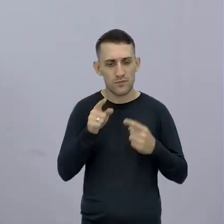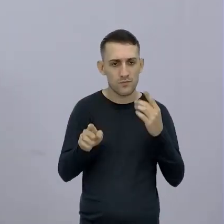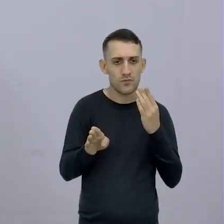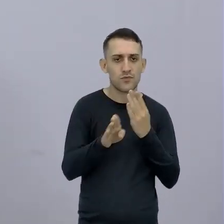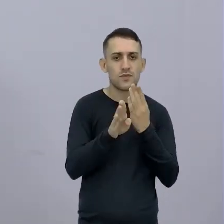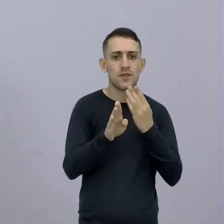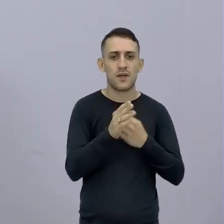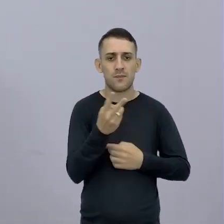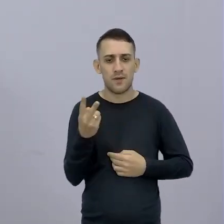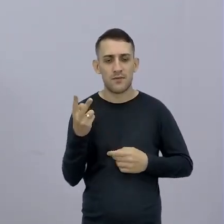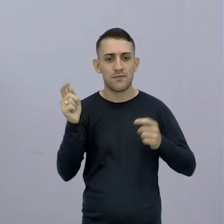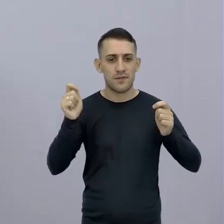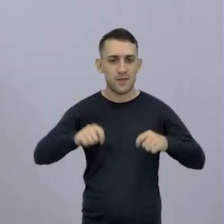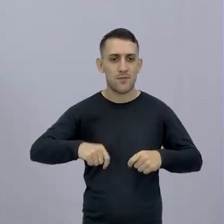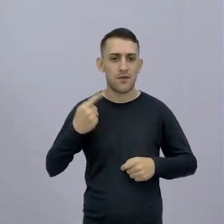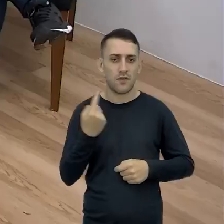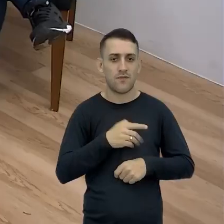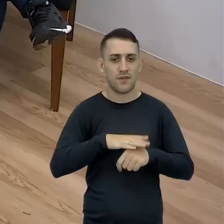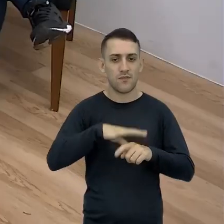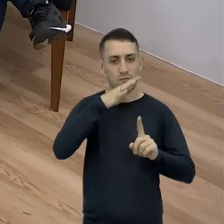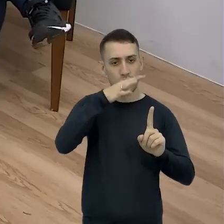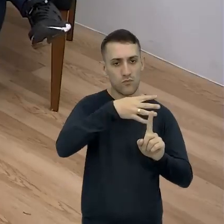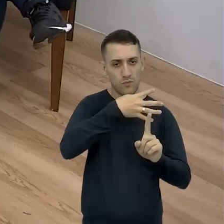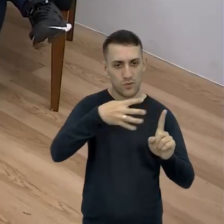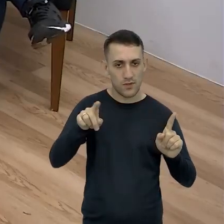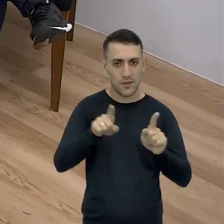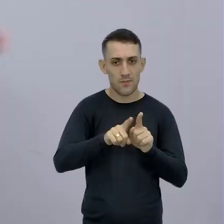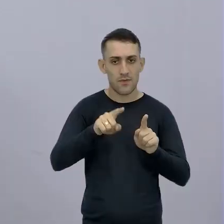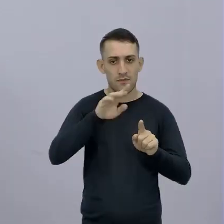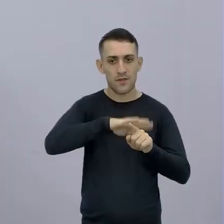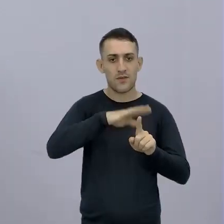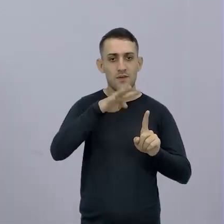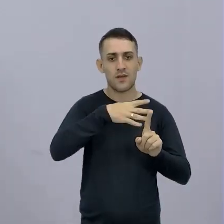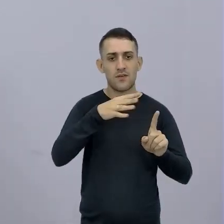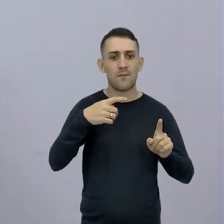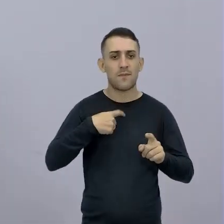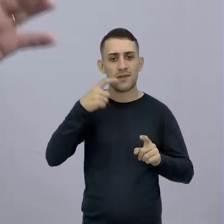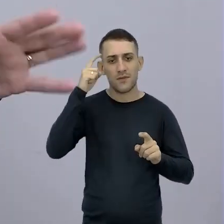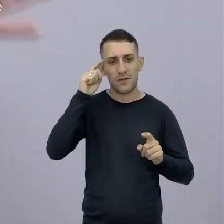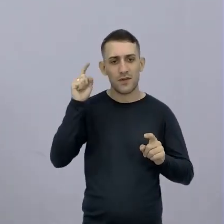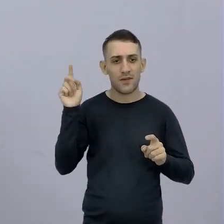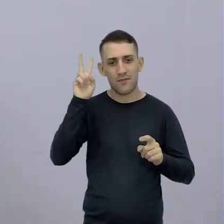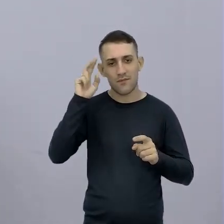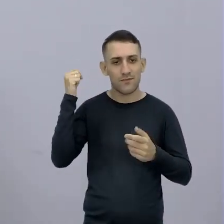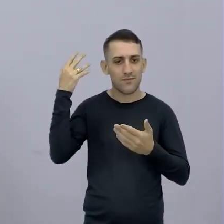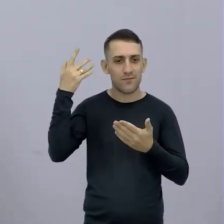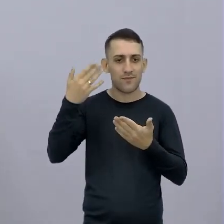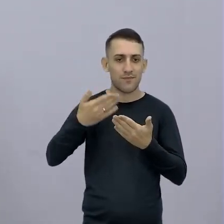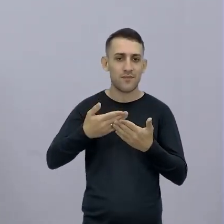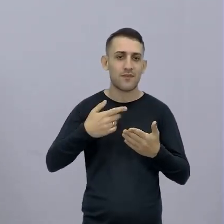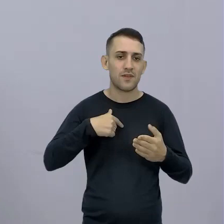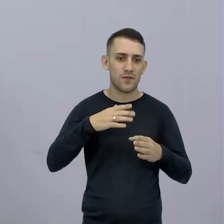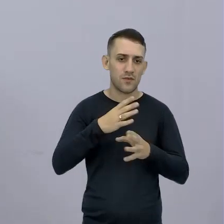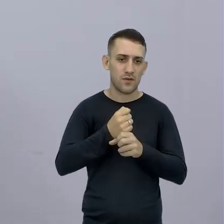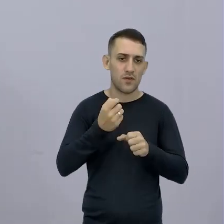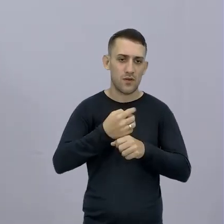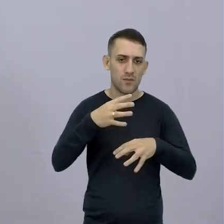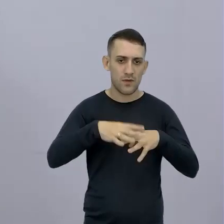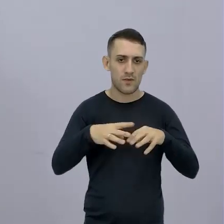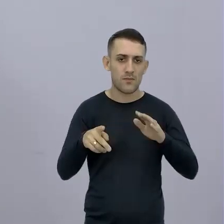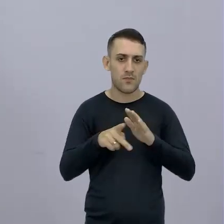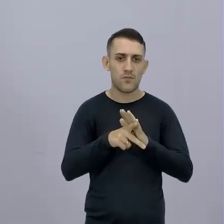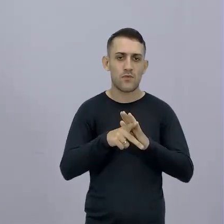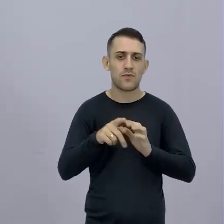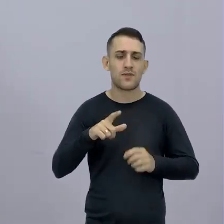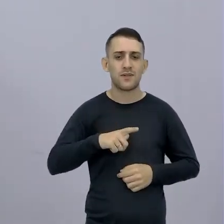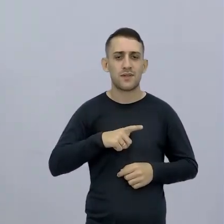aí com esses dois valores X e Y Eu fiz um gráfico E além de fazer o gráfico Eu pensei na regressão Aí eu fui no cálculo Matemático mesmo Sabe Então eu fui lá